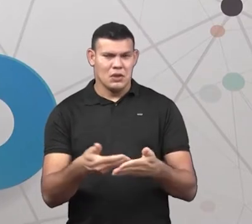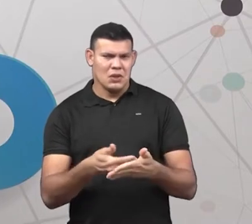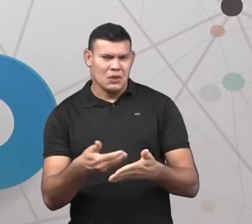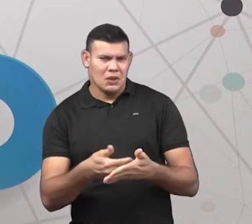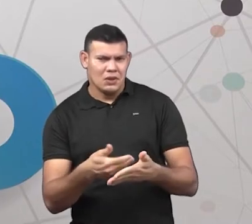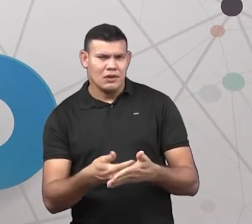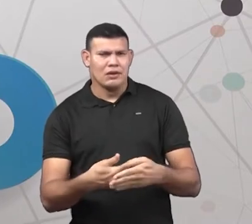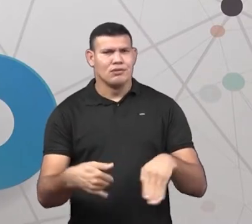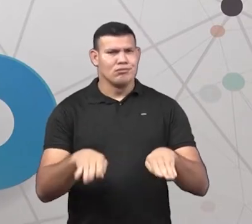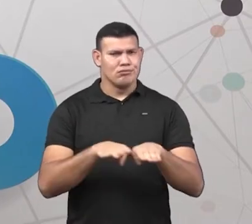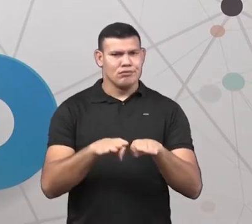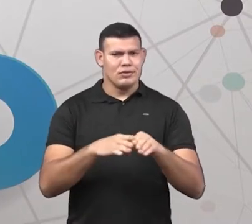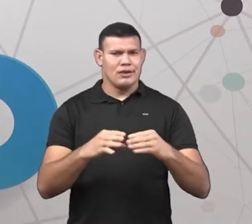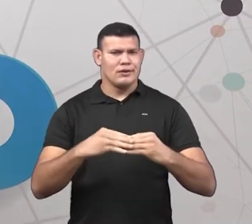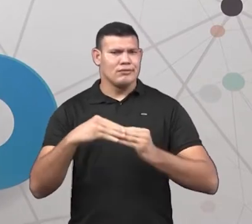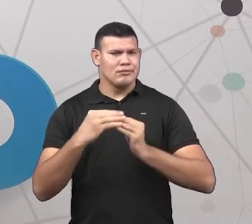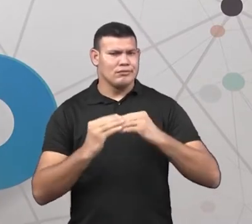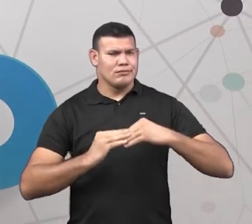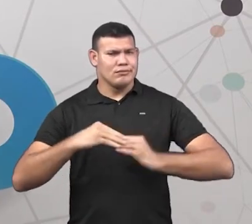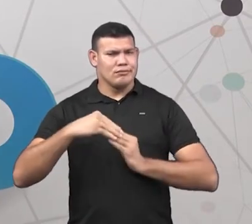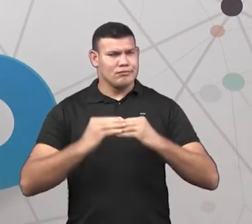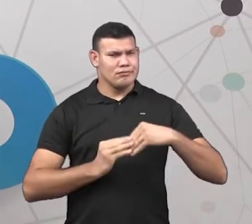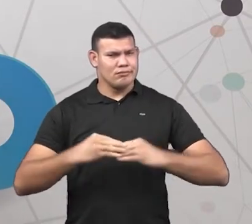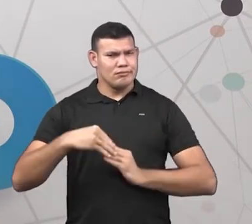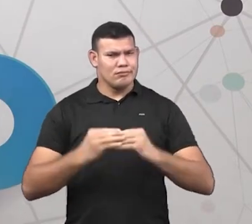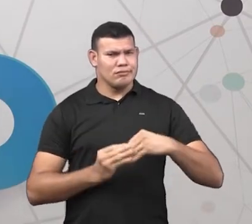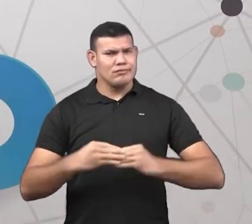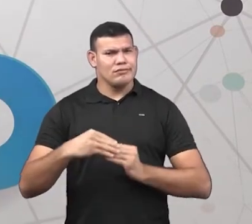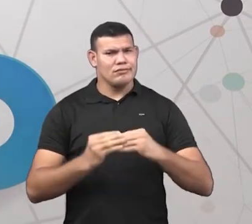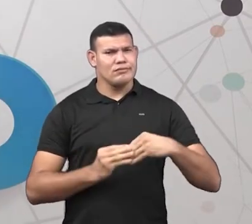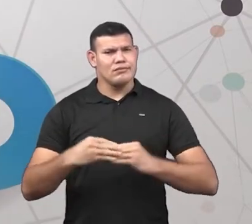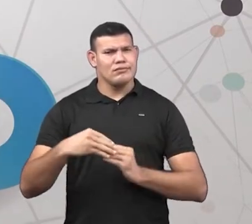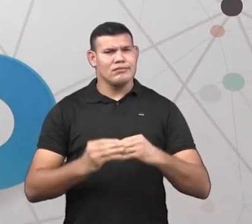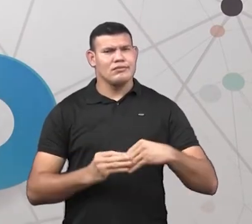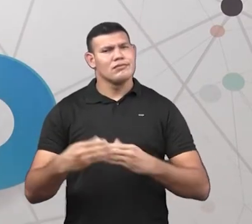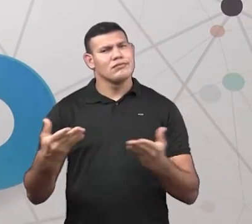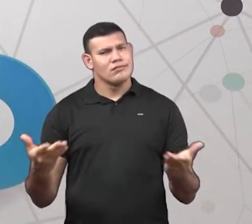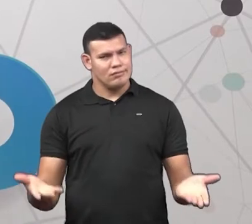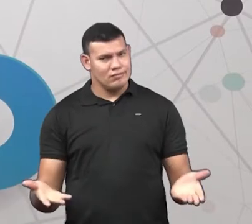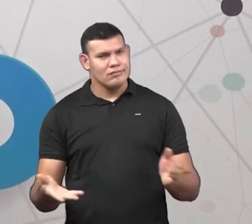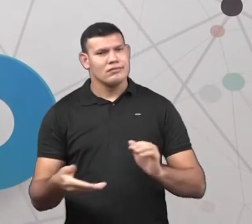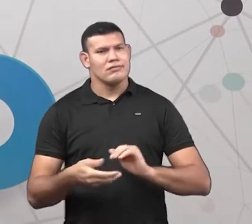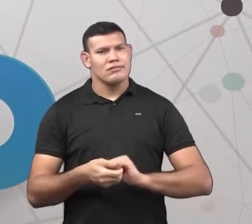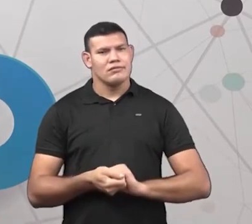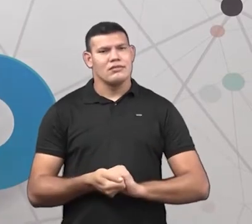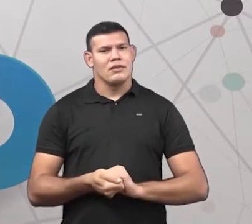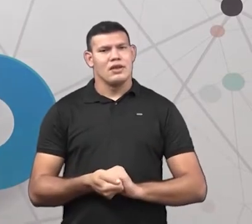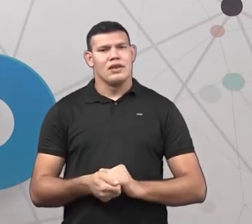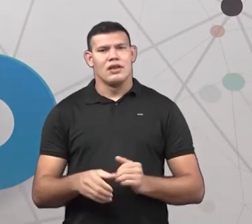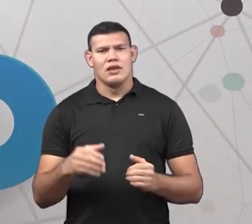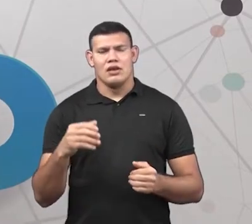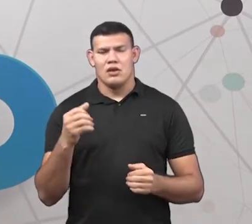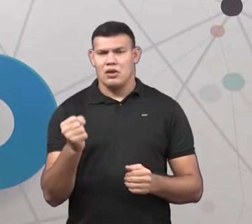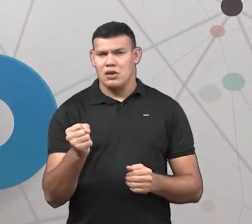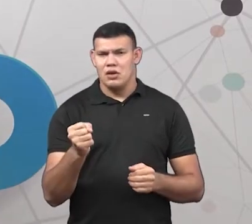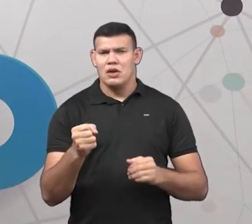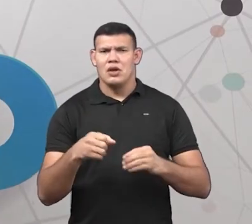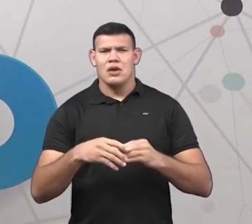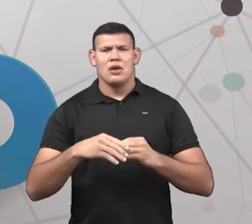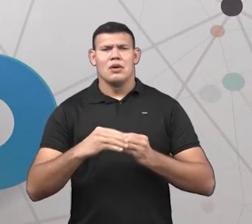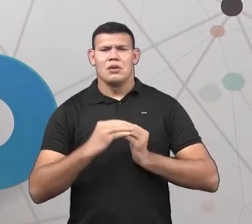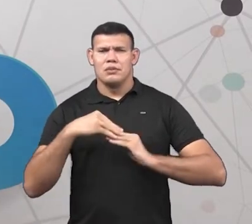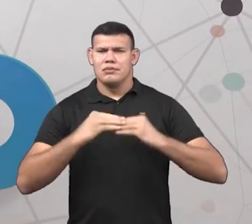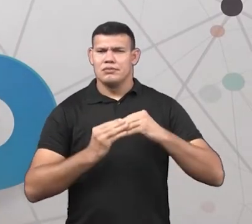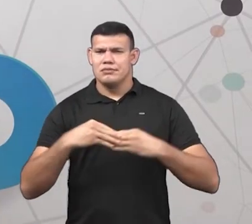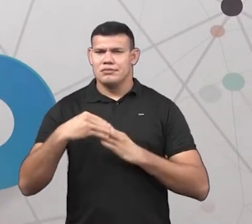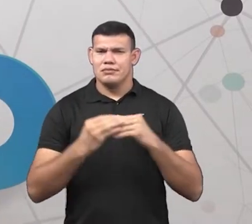Pode observar, ó. Parte de metal. E também tem a parte de plástico. Ok? Então, esse